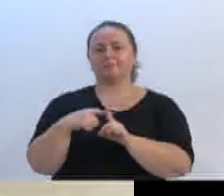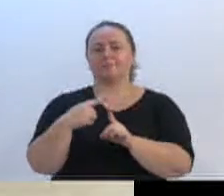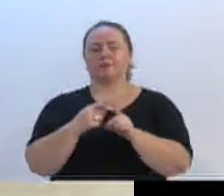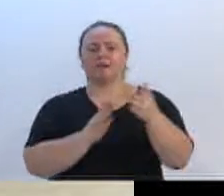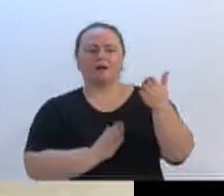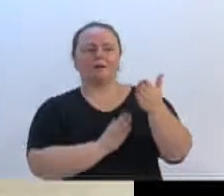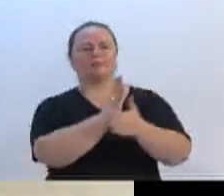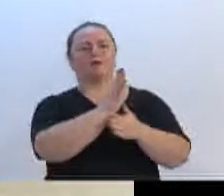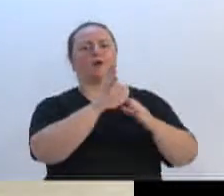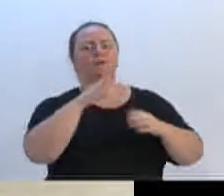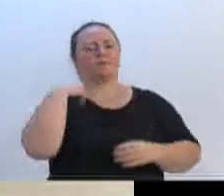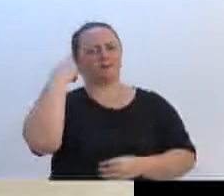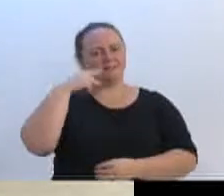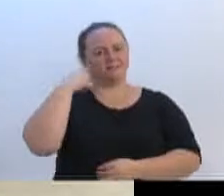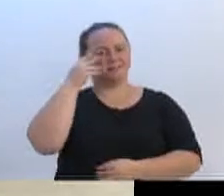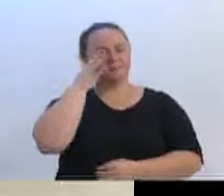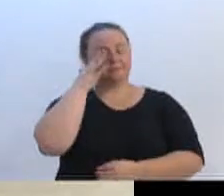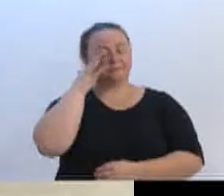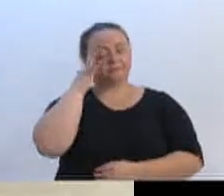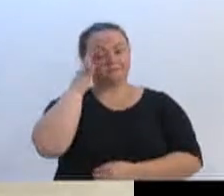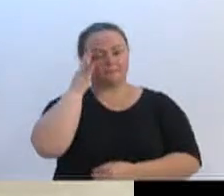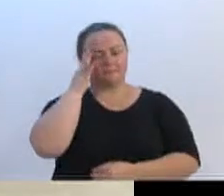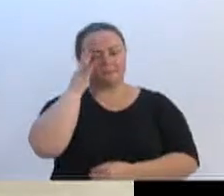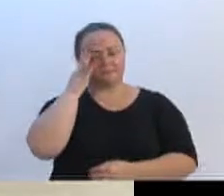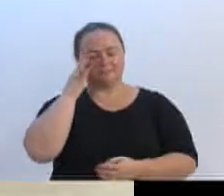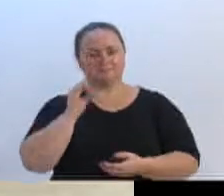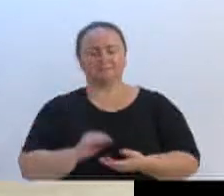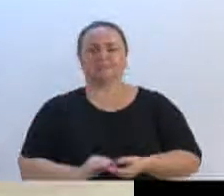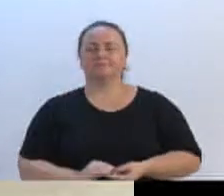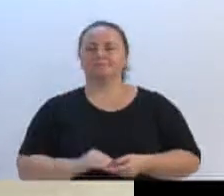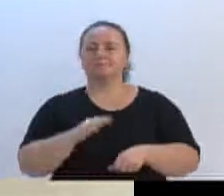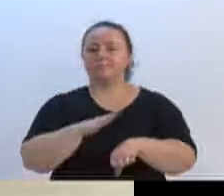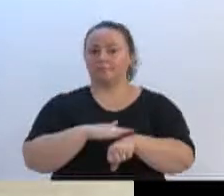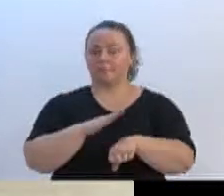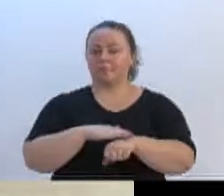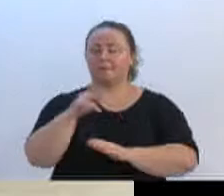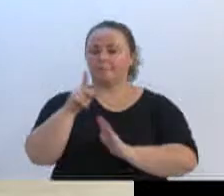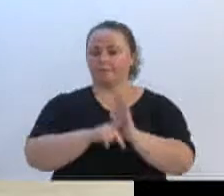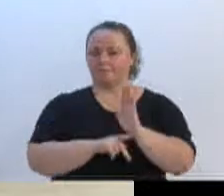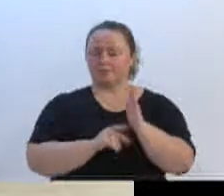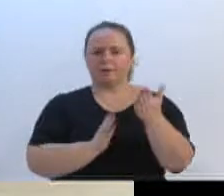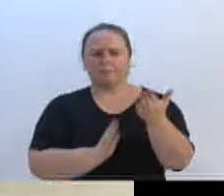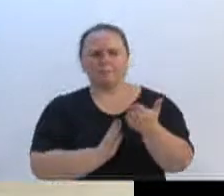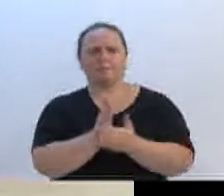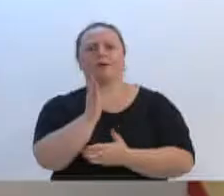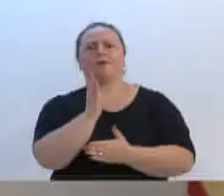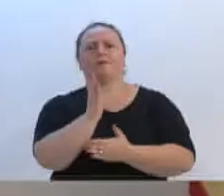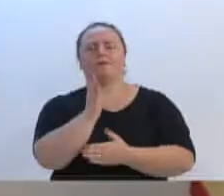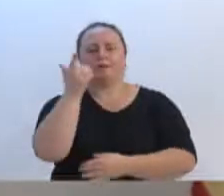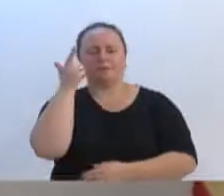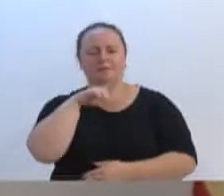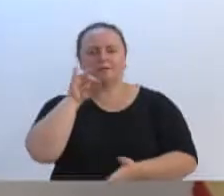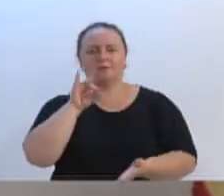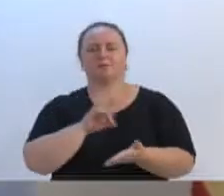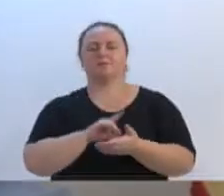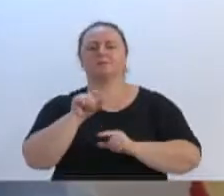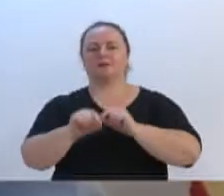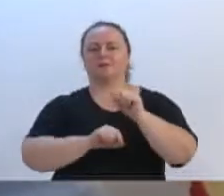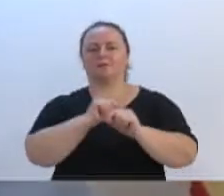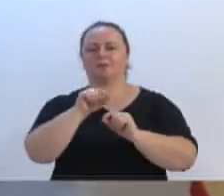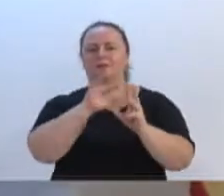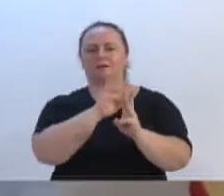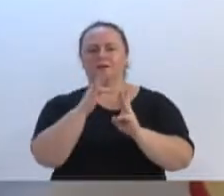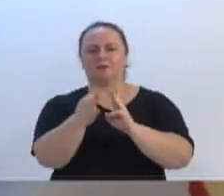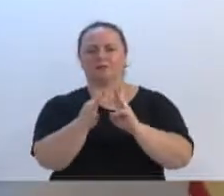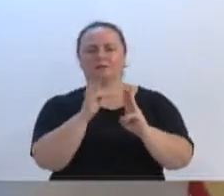dos vereadores dessa casa. Os vereadores, na hora dos projetos, aprovam o recurso para que a próxima Pro Família possa